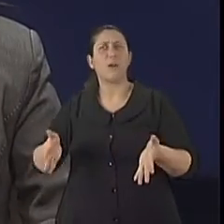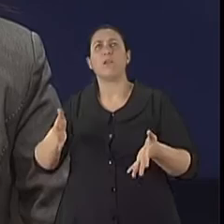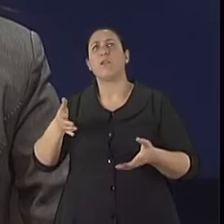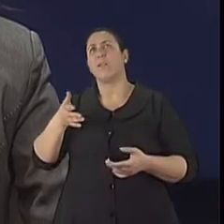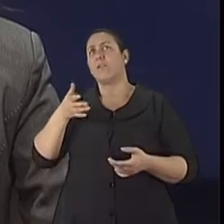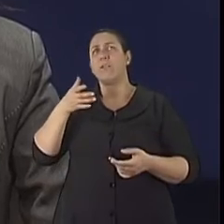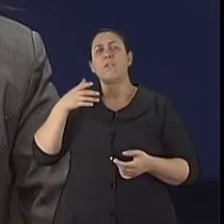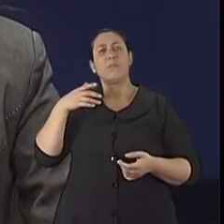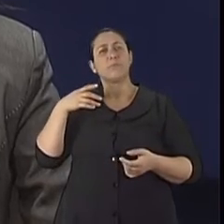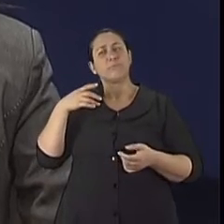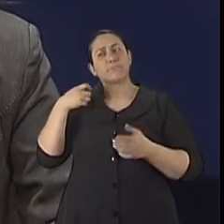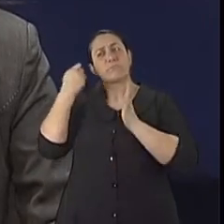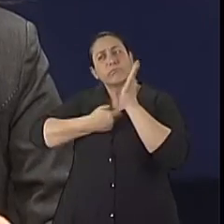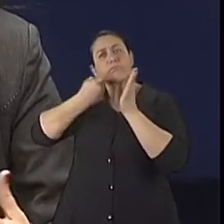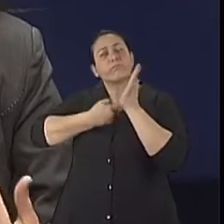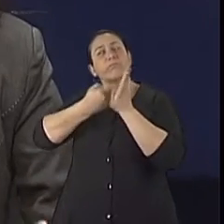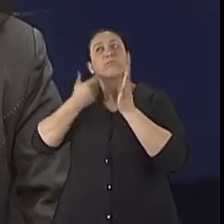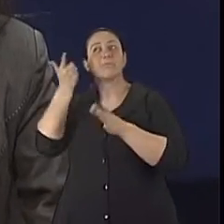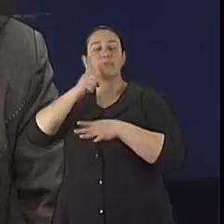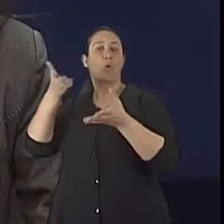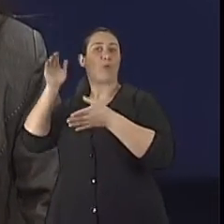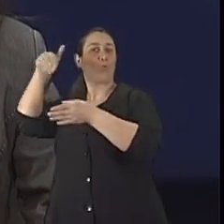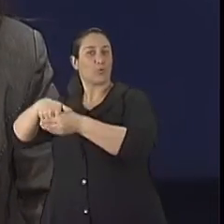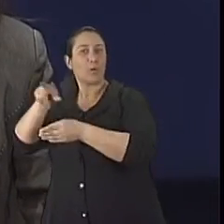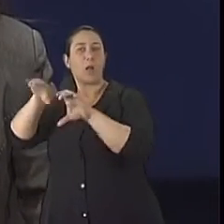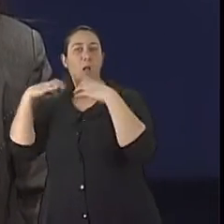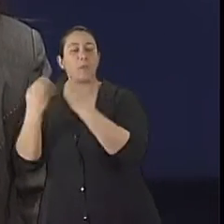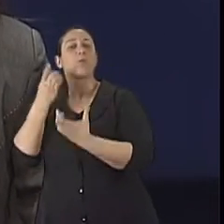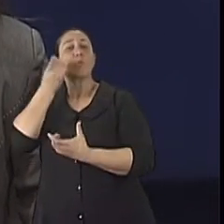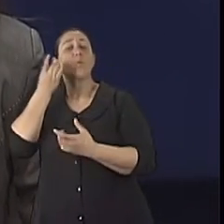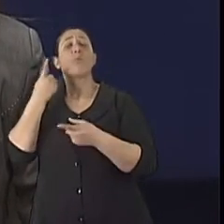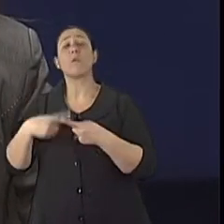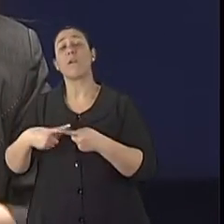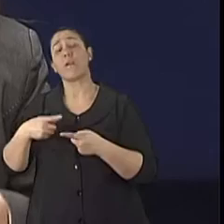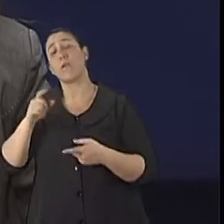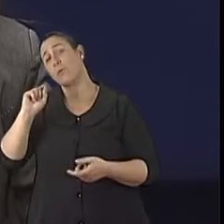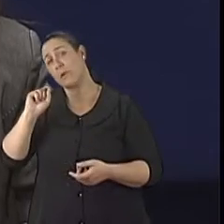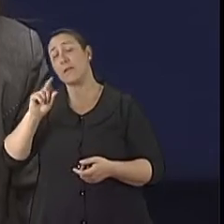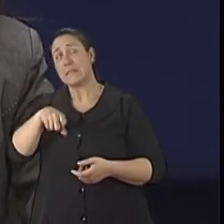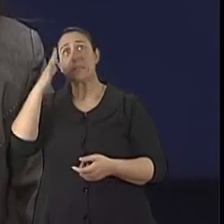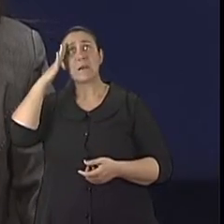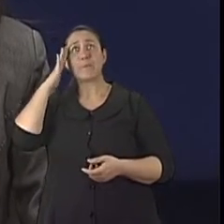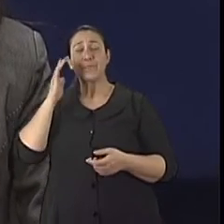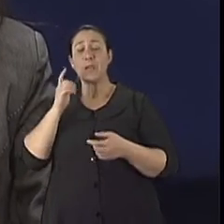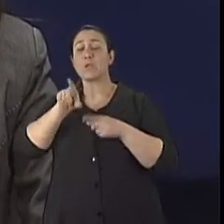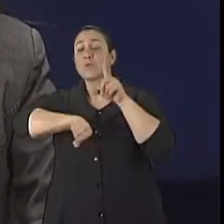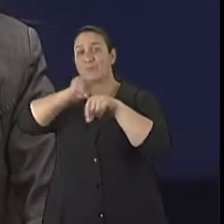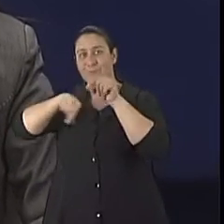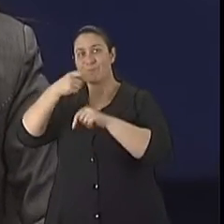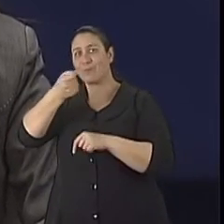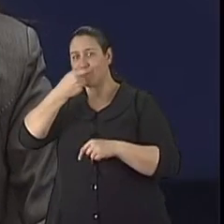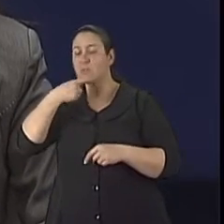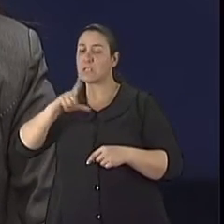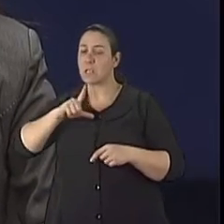cumprido em função de outras lacunas que nós encontramos, como, por exemplo, a seleção dos medicamentos contidos na Relação